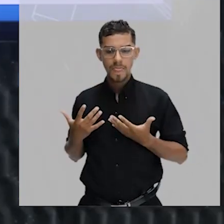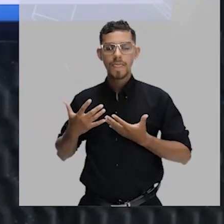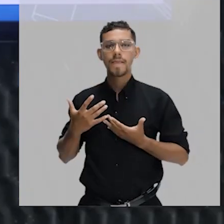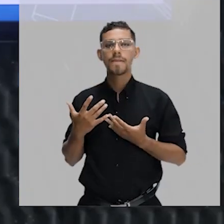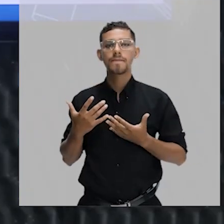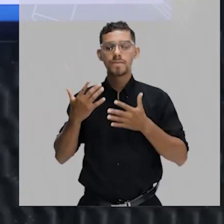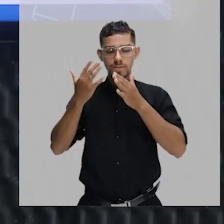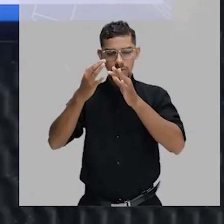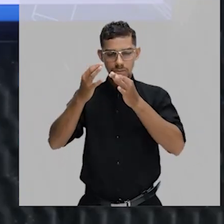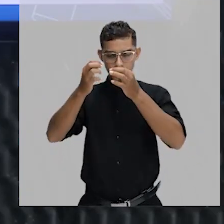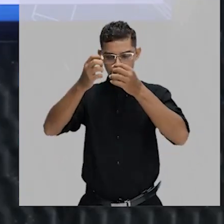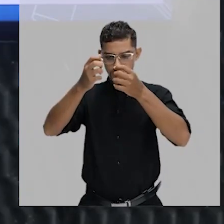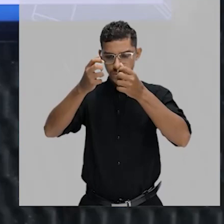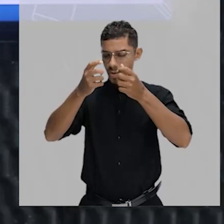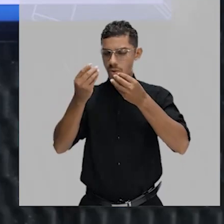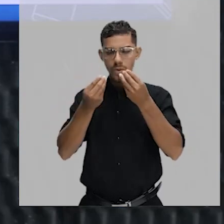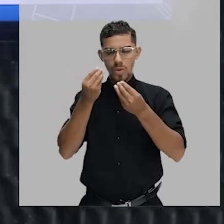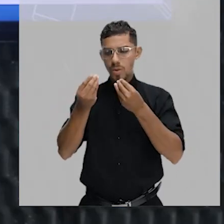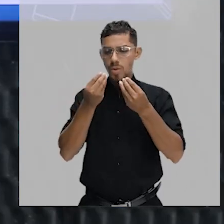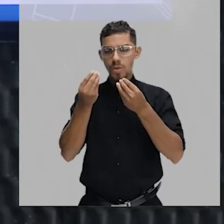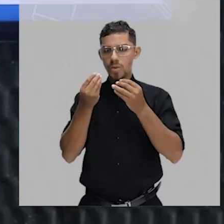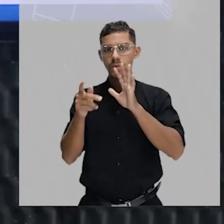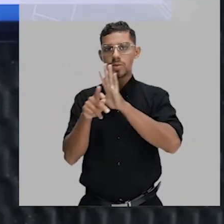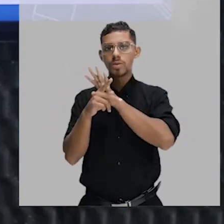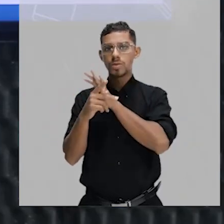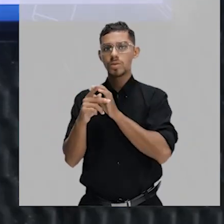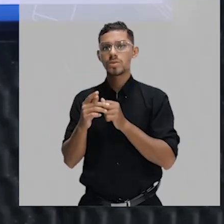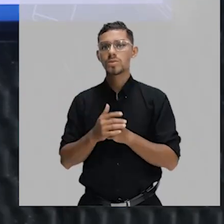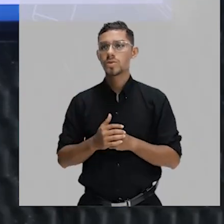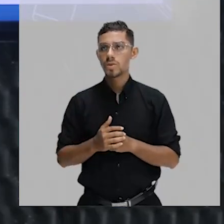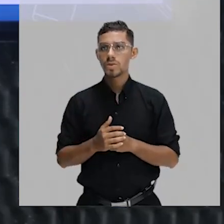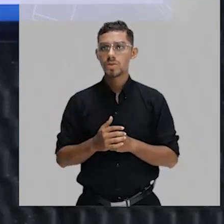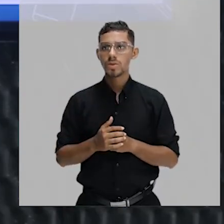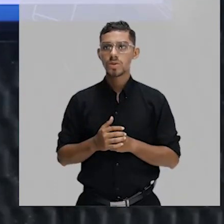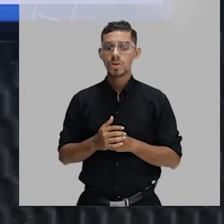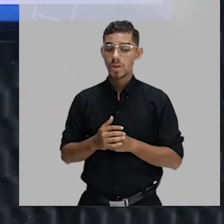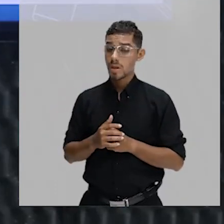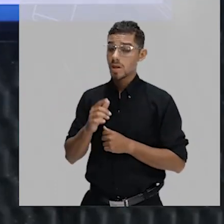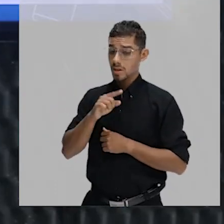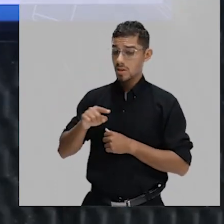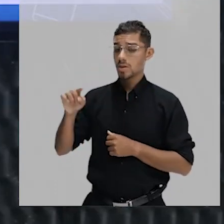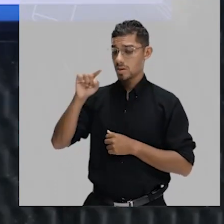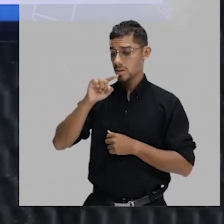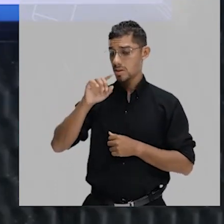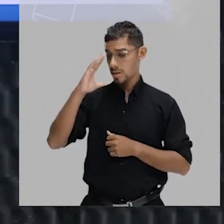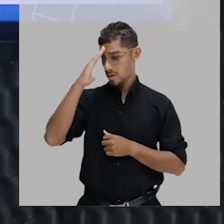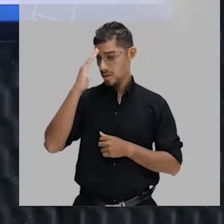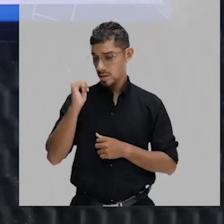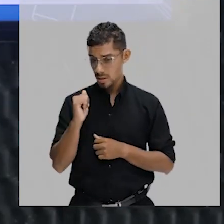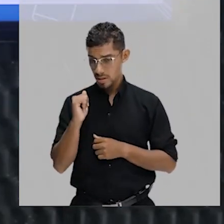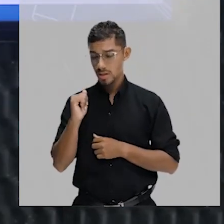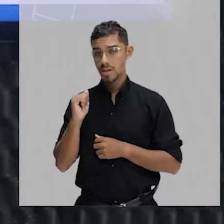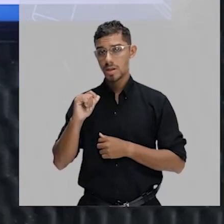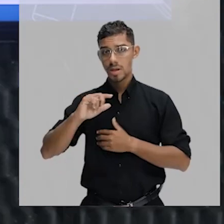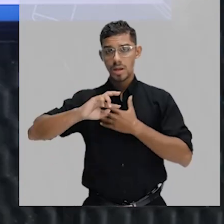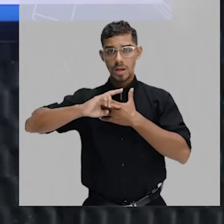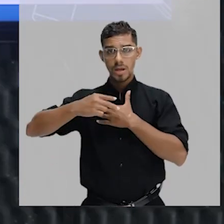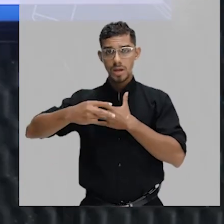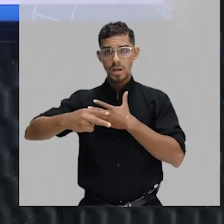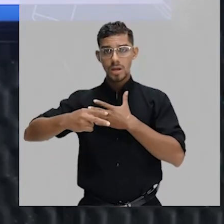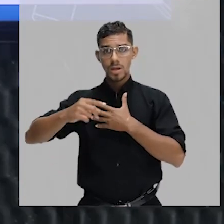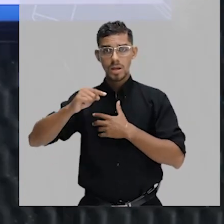as proteínas são produzidas. E aí nós sabemos que lá no gene tem as sequências de bases